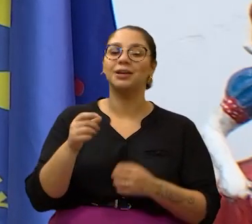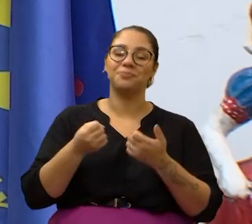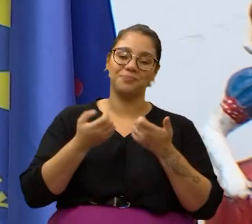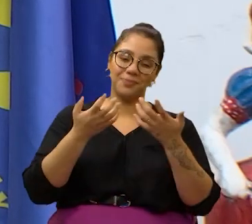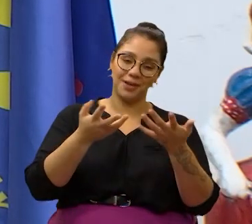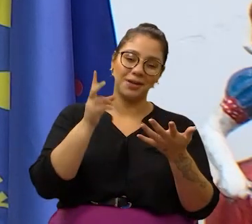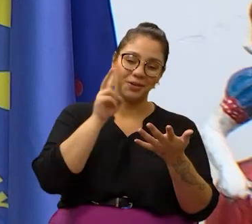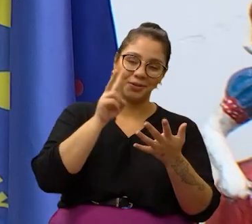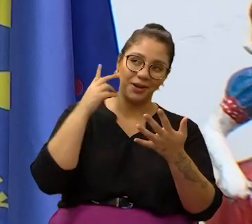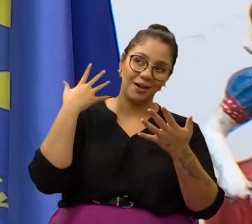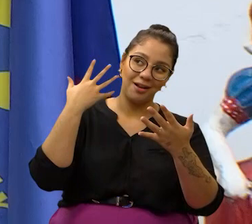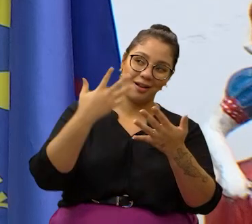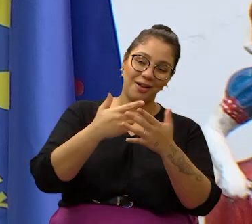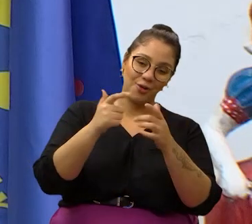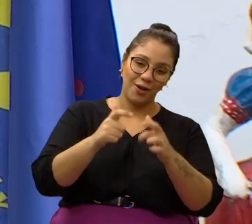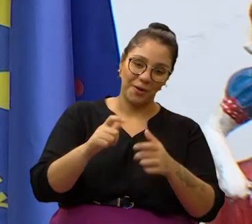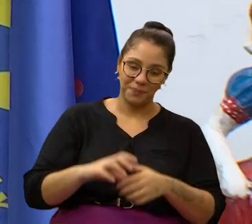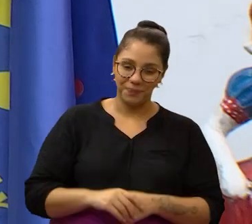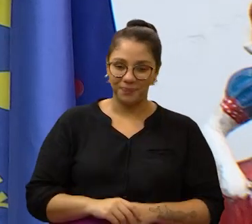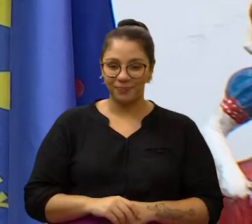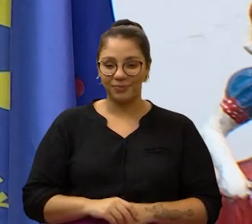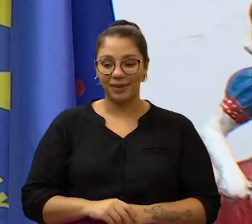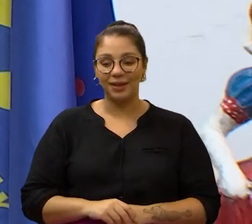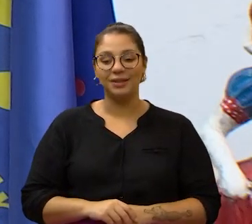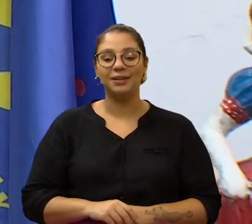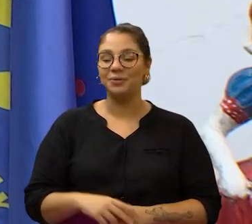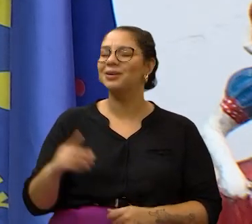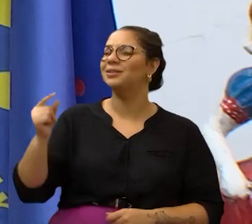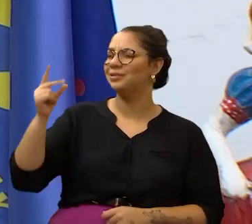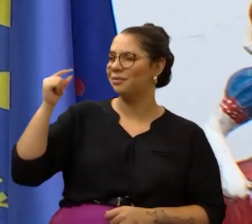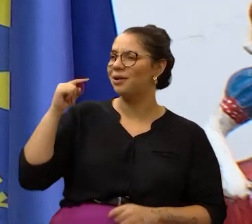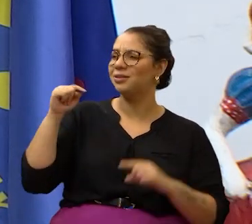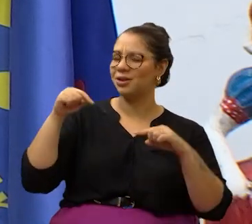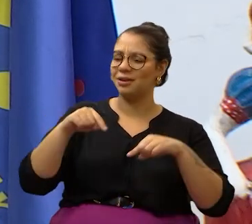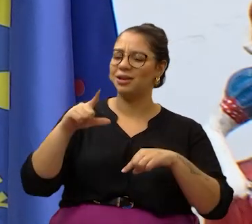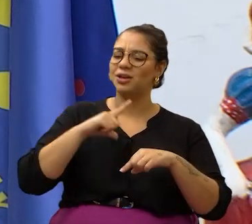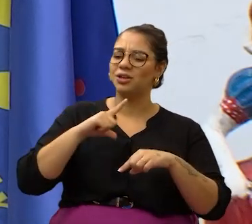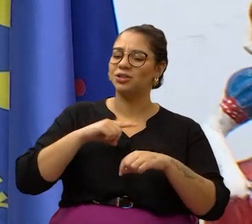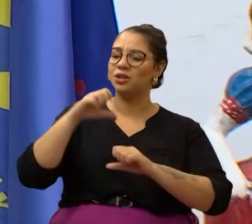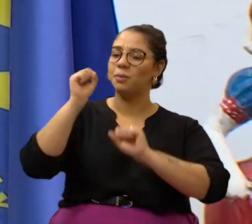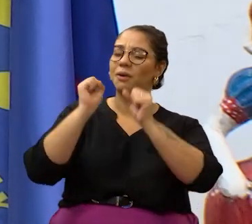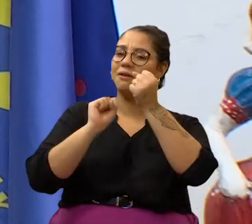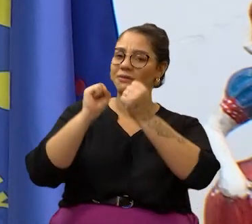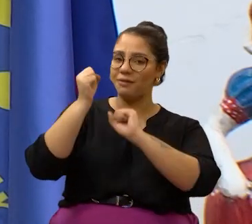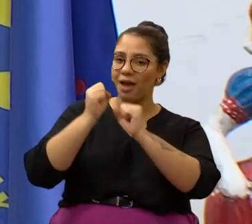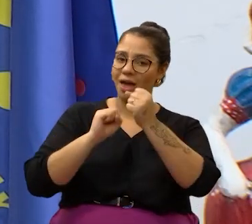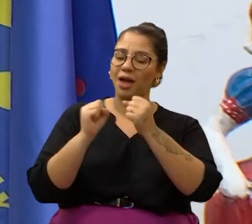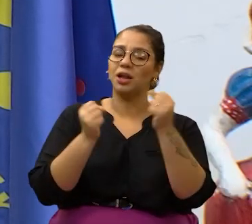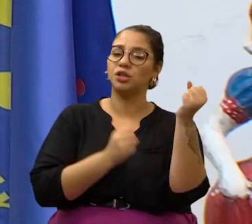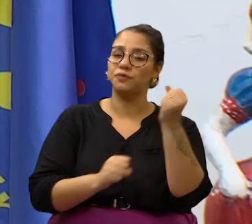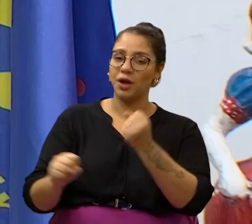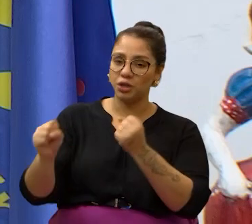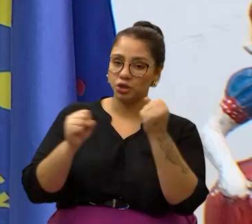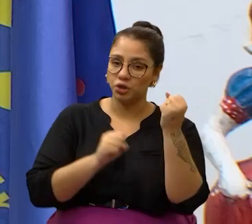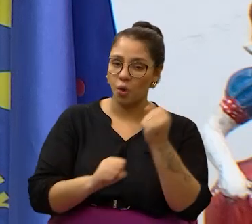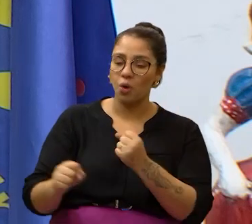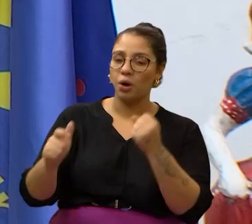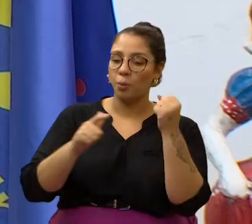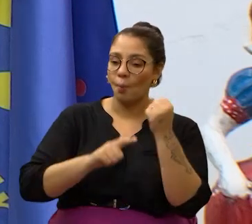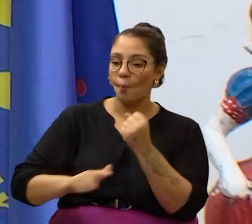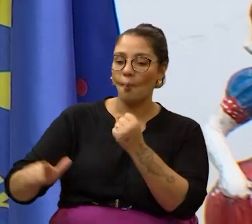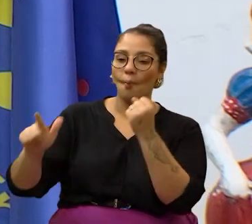história do espaço. Antigamente a gente tinha aqui no Instituto uma fábrica de vassouras, rodas,